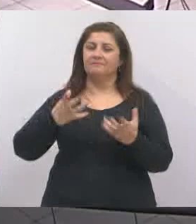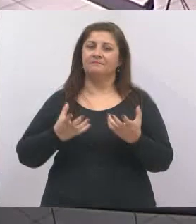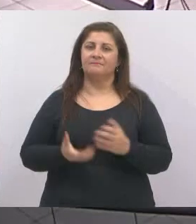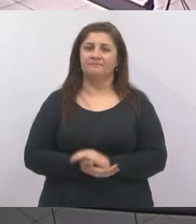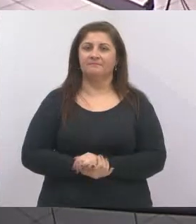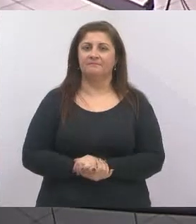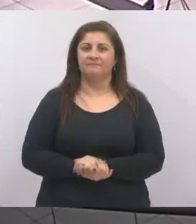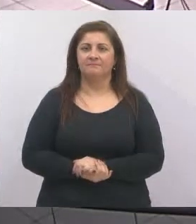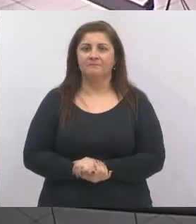final de semana.